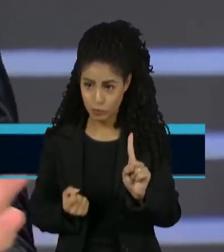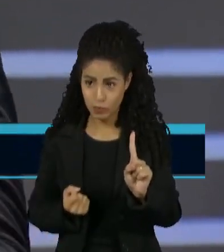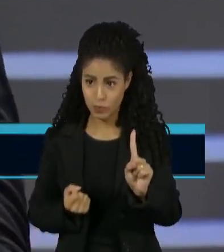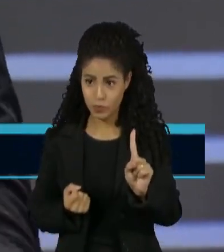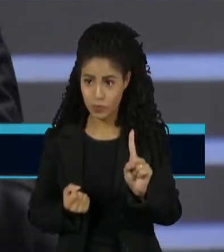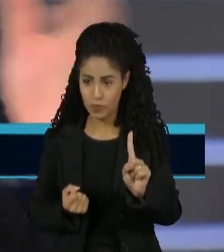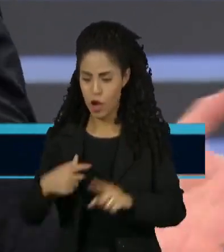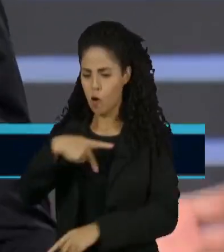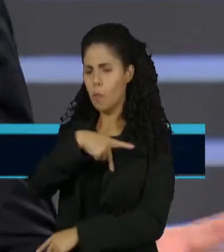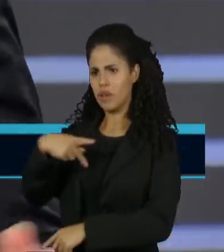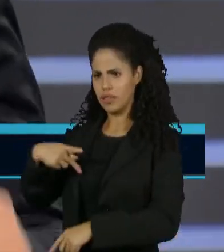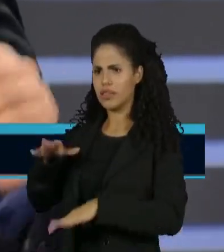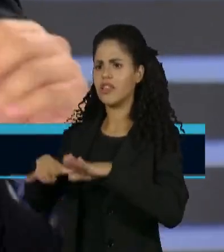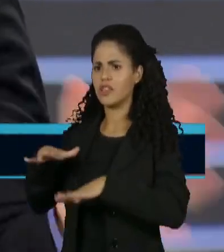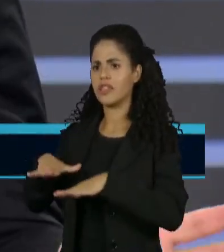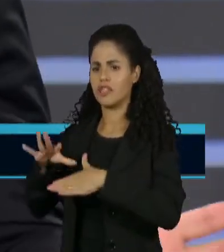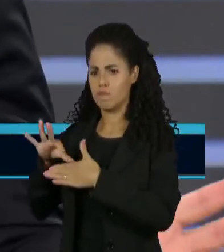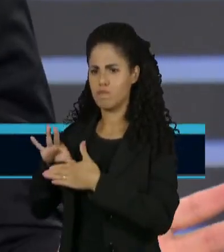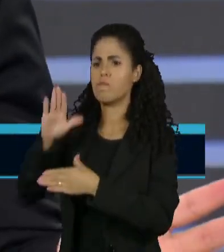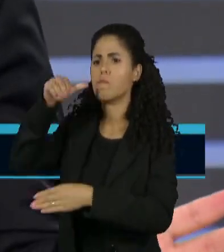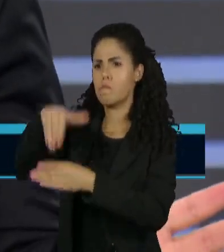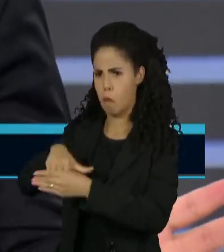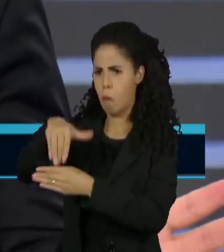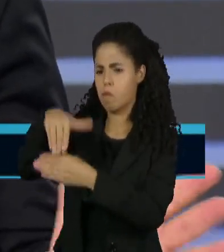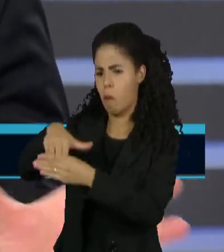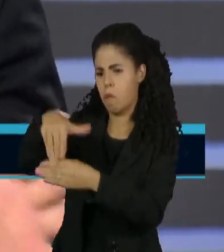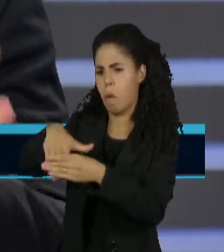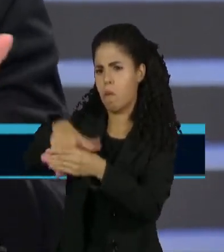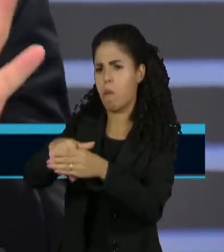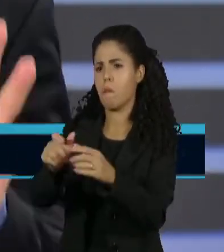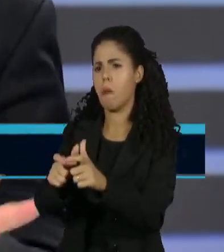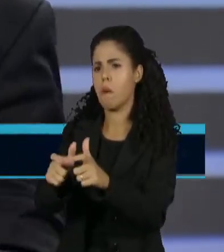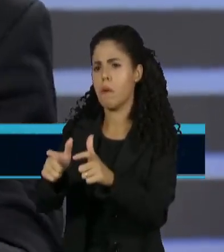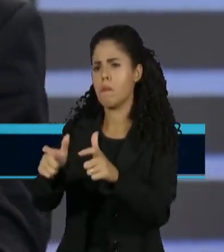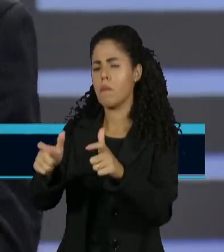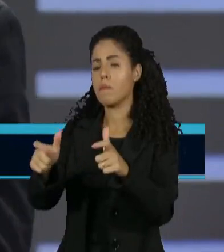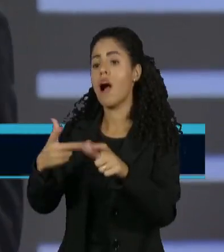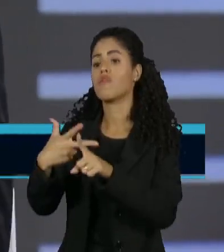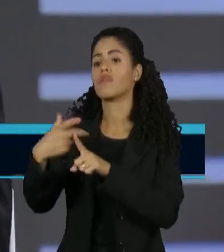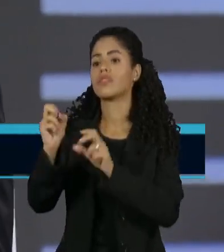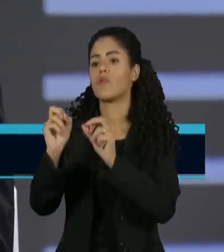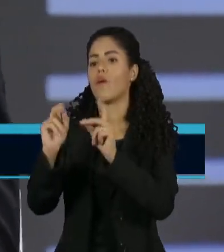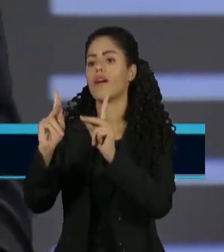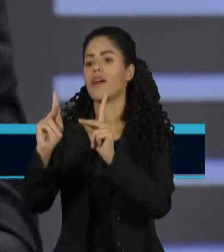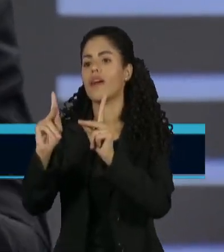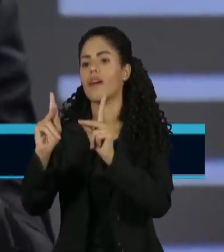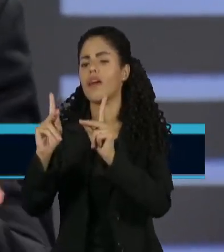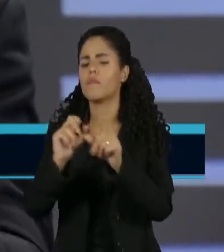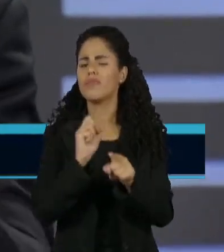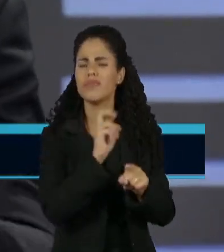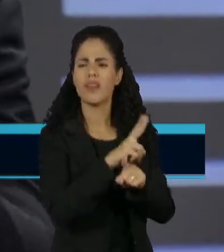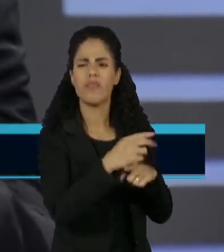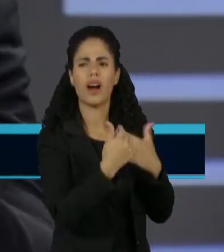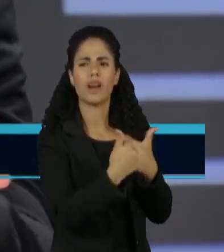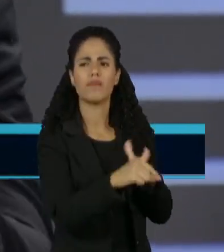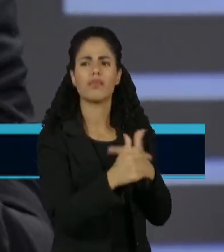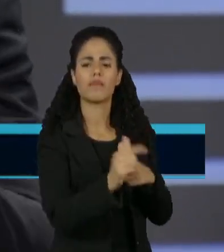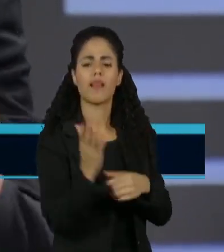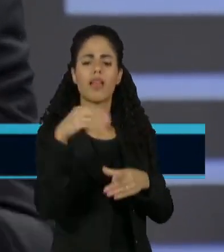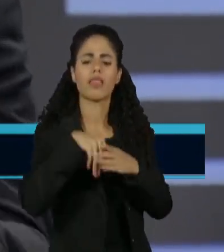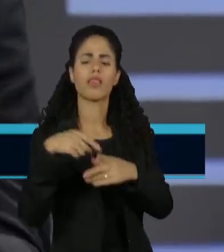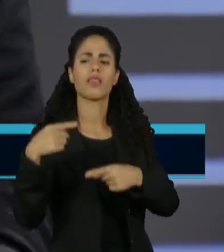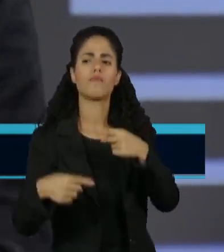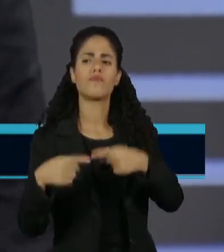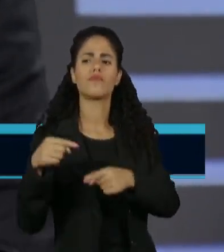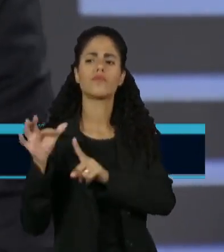não gostar de um político de esquerda e de direita, mas ele foi eleito. É claro que a gente precisa olhar bem de olho, porque fica bem de olho porque às vezes a eleição